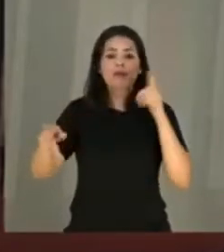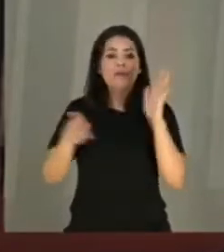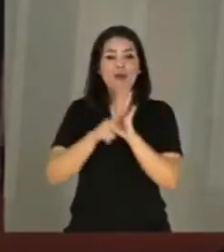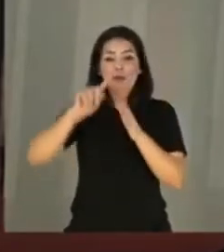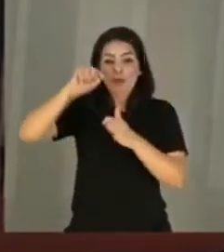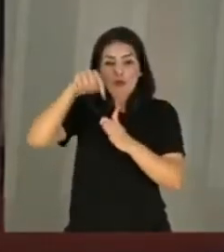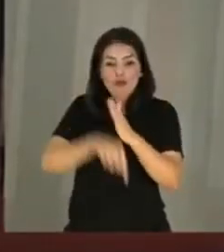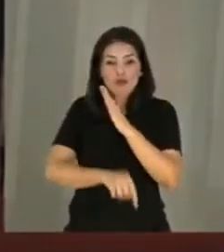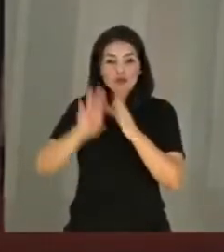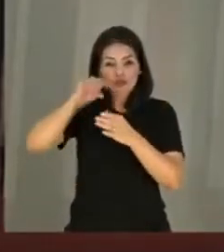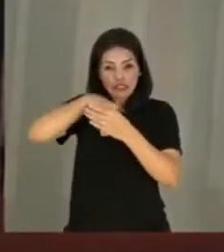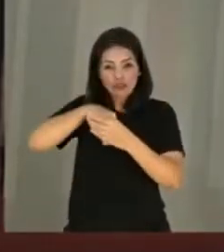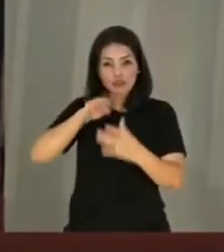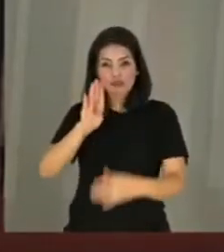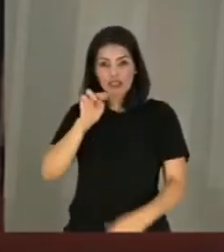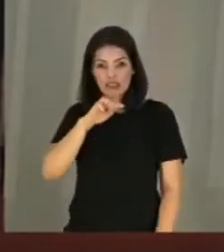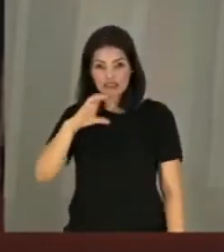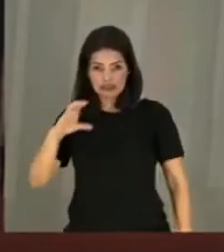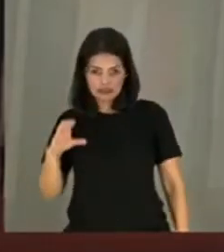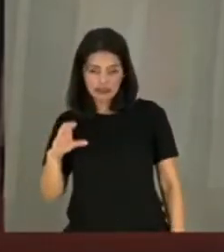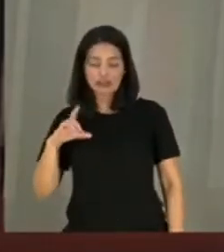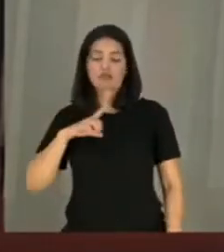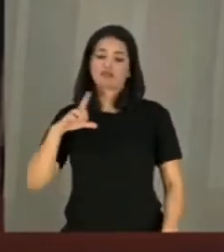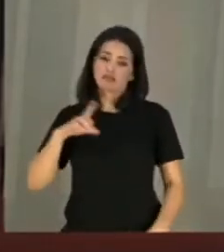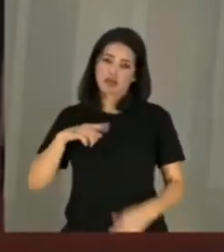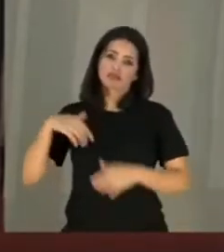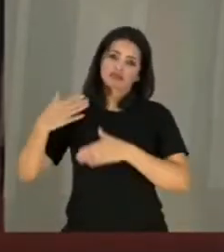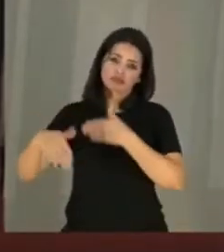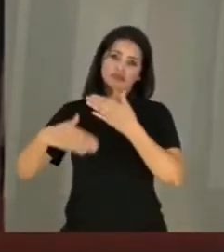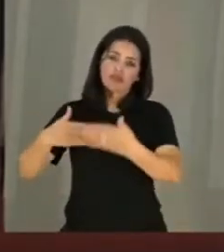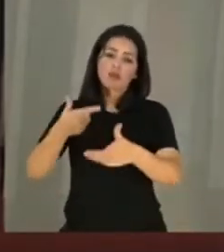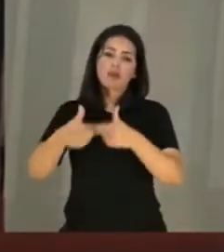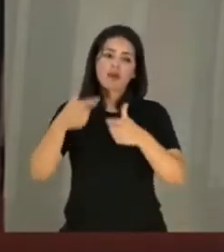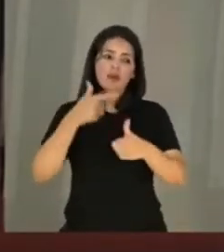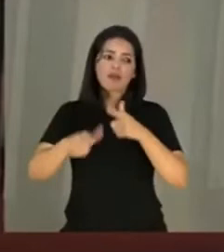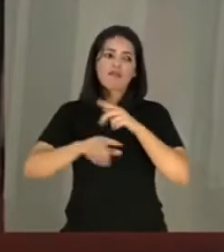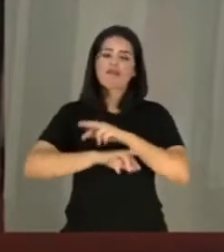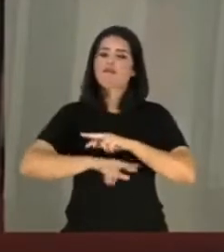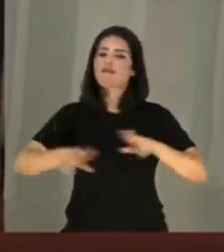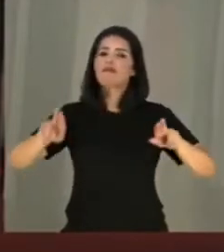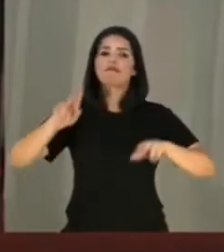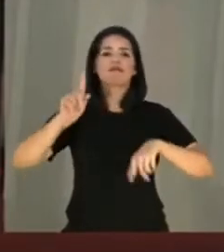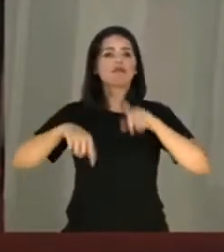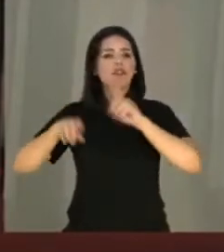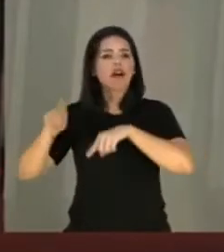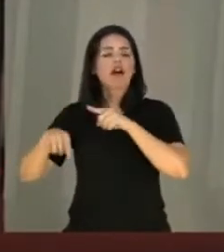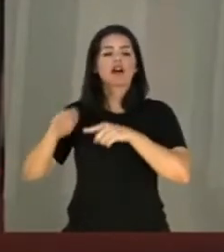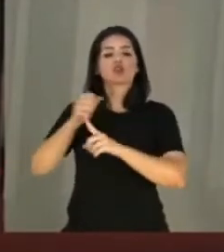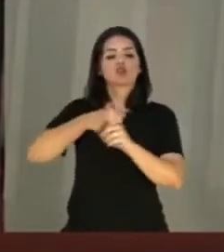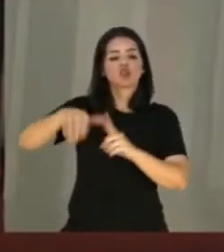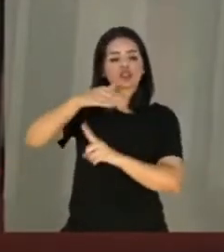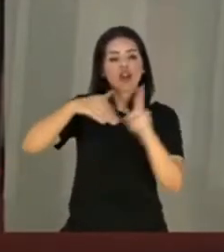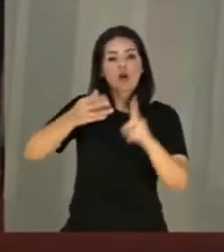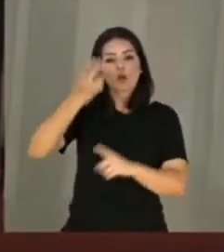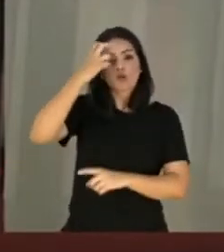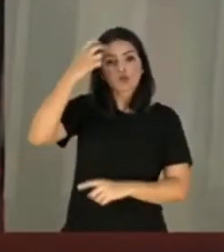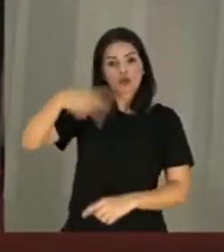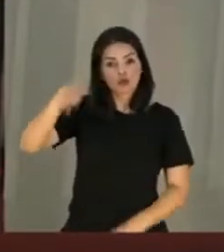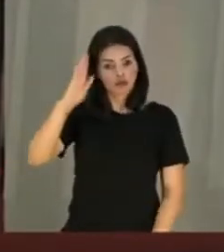BNCC, que têm sido acompanhados em seus desdobramentos problemáticos nas mais variadas realidades socioculturais do país.